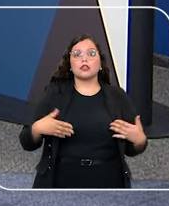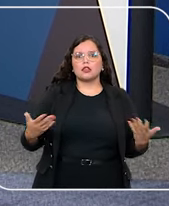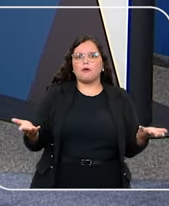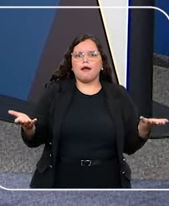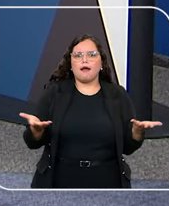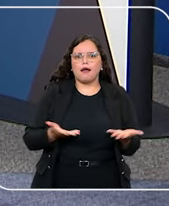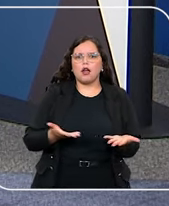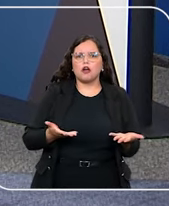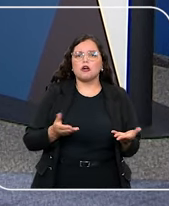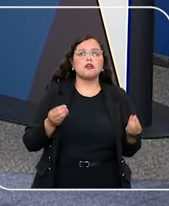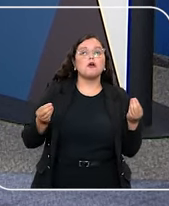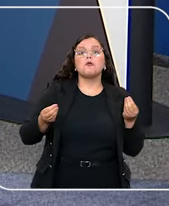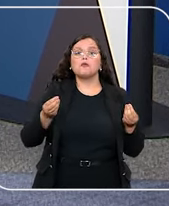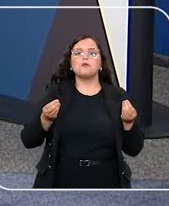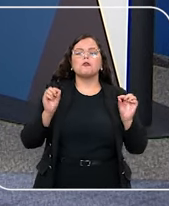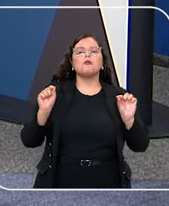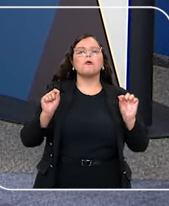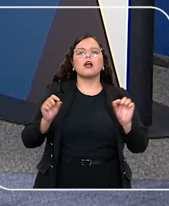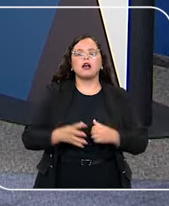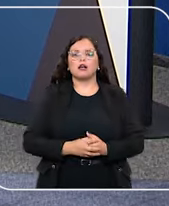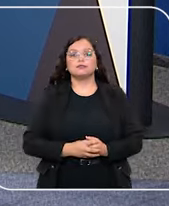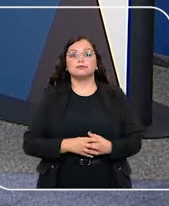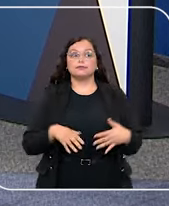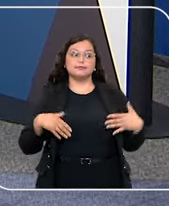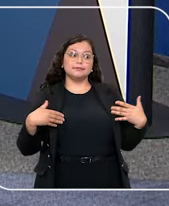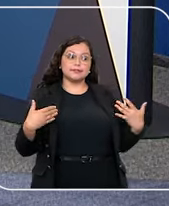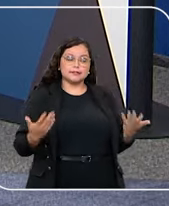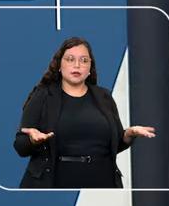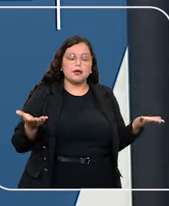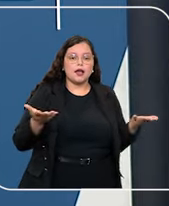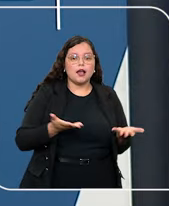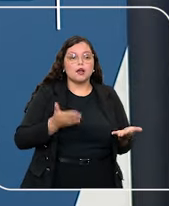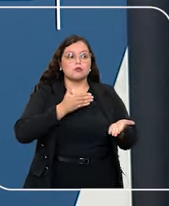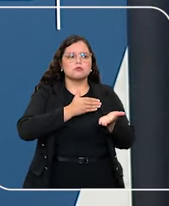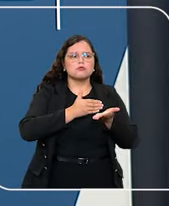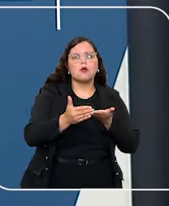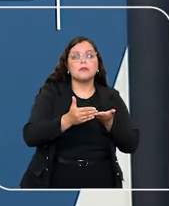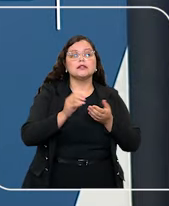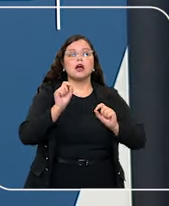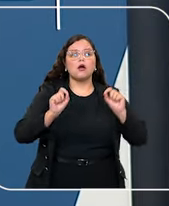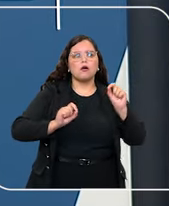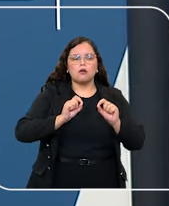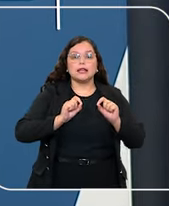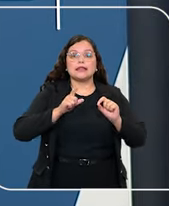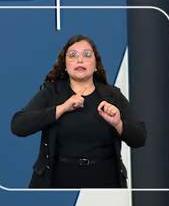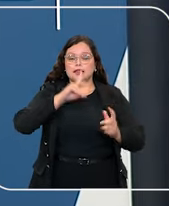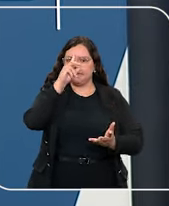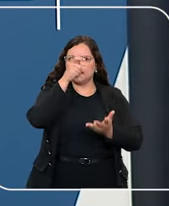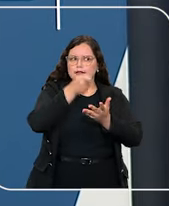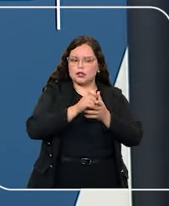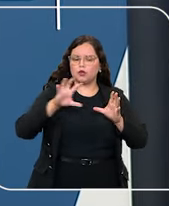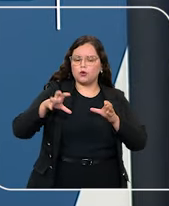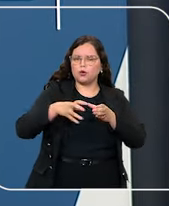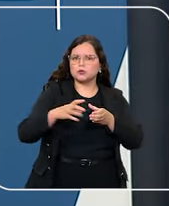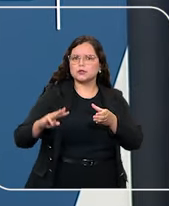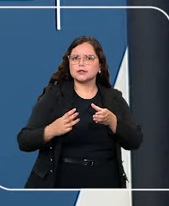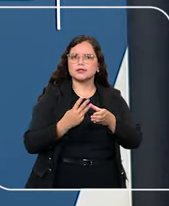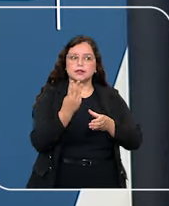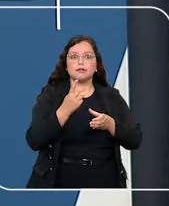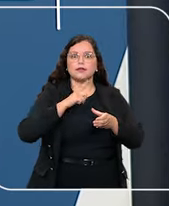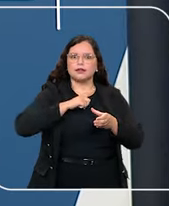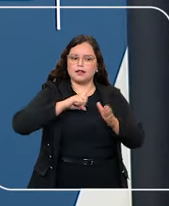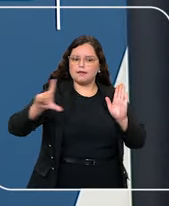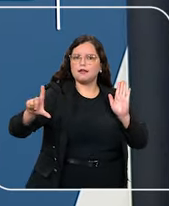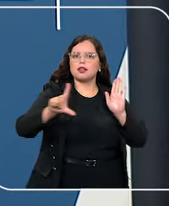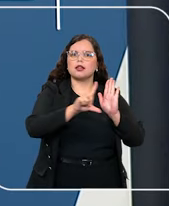lá, então. O que você traz para a gente hoje? Então, Samanta, vou começar falando da decisão da terceira turma que